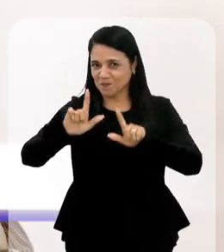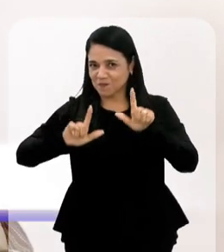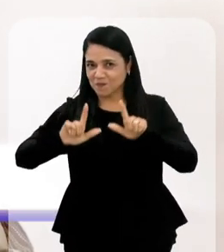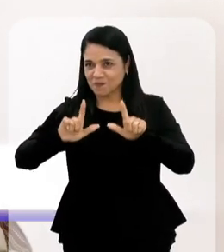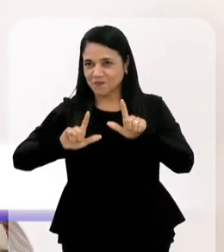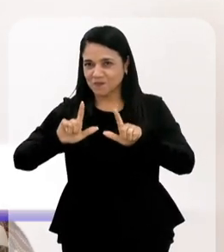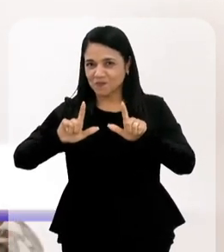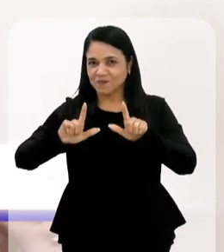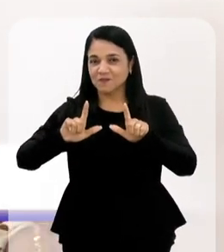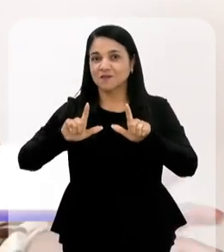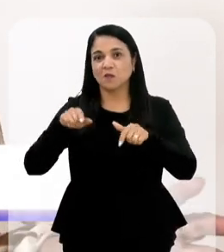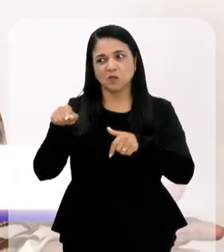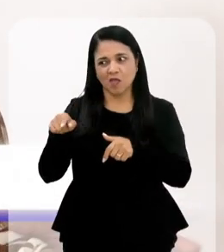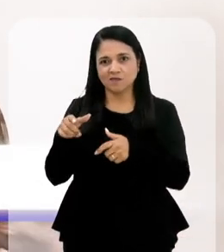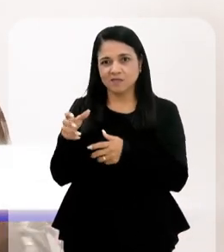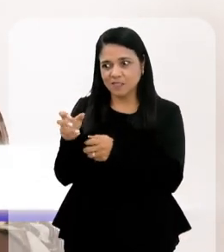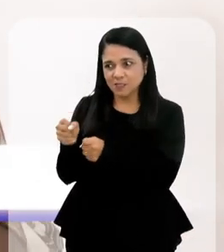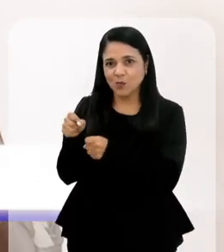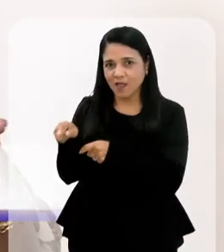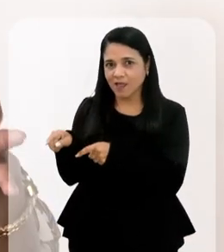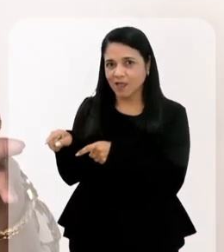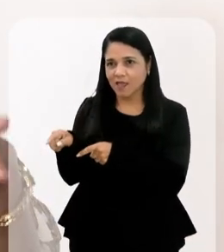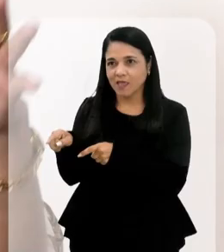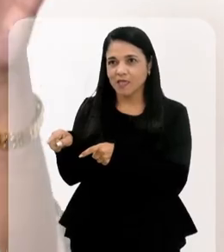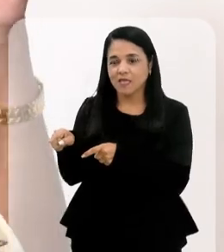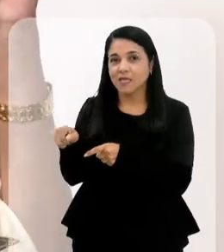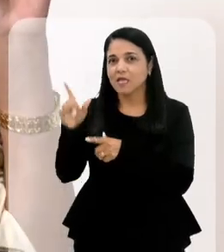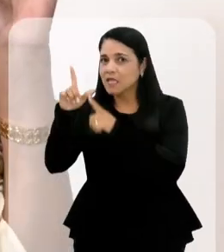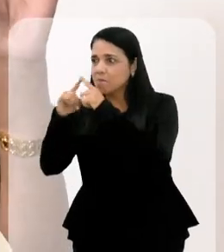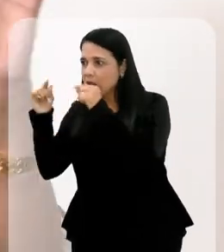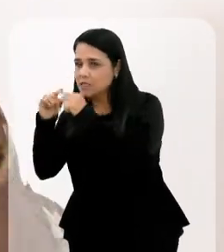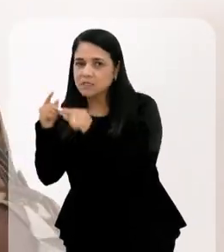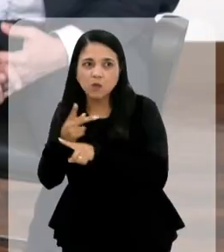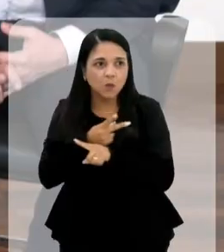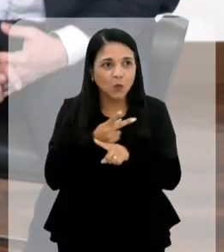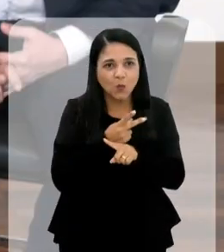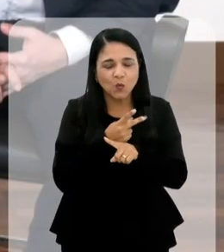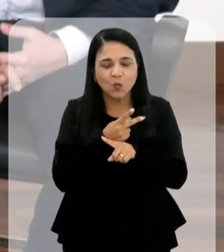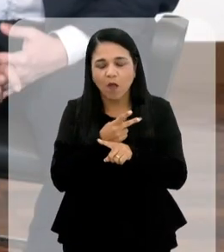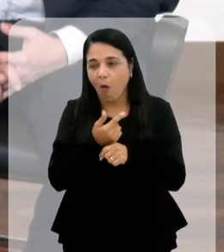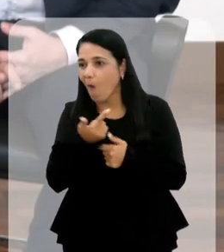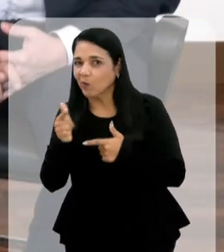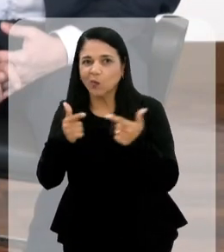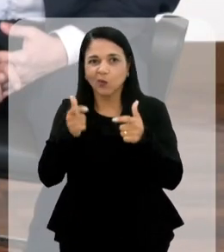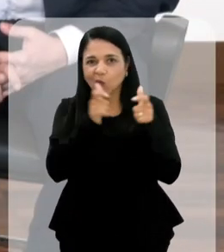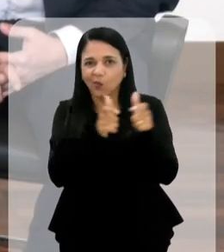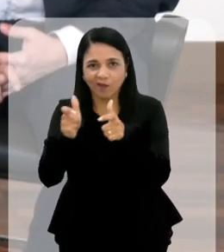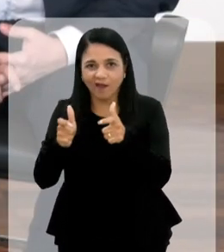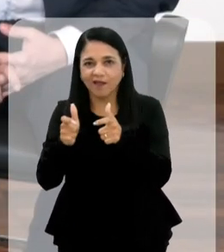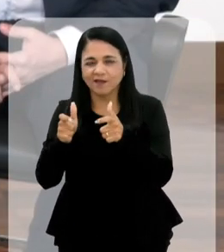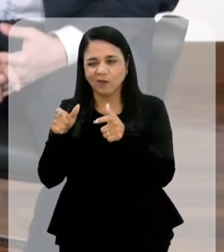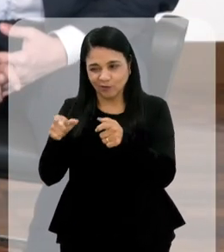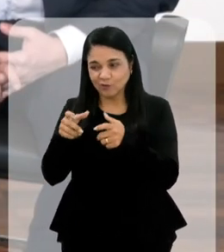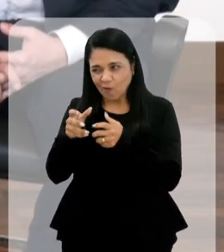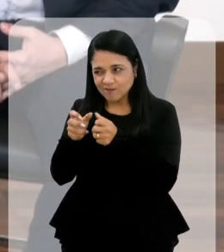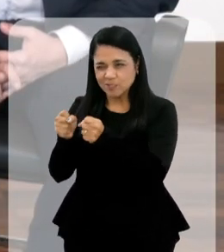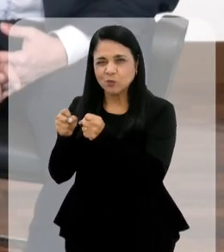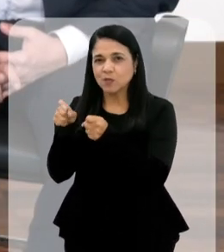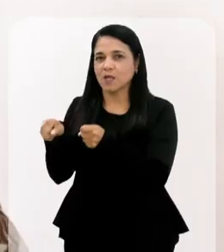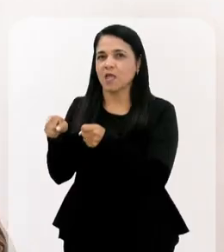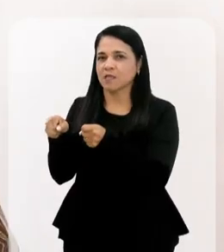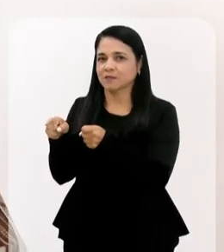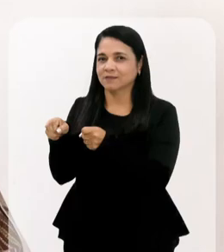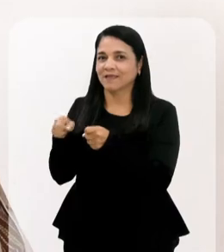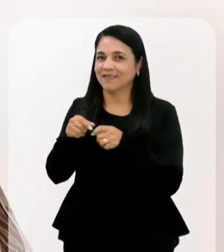Voltamos, com ele eu tenho que segurar ele, porque quando eu procuro, ele está em Brasília, mas tudo bem, eu seguro, hoje nós